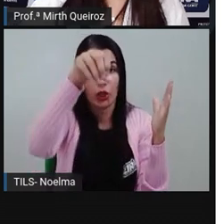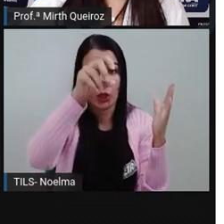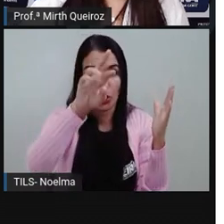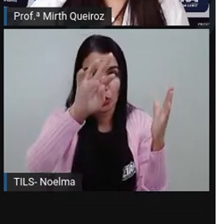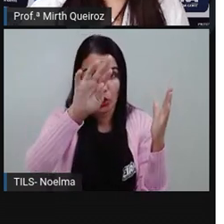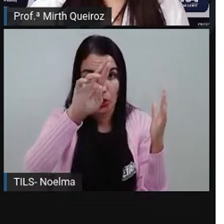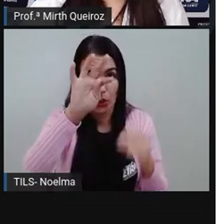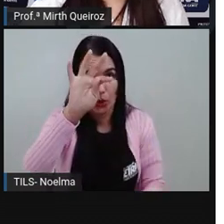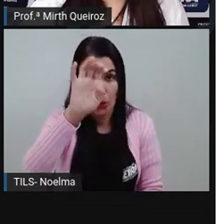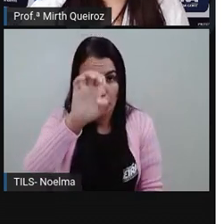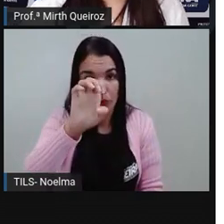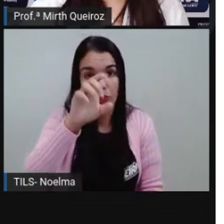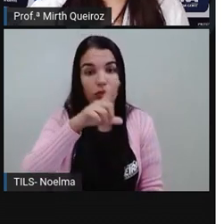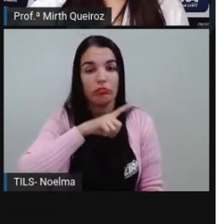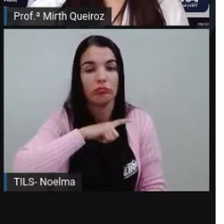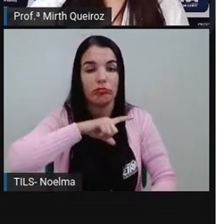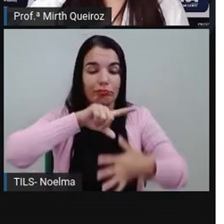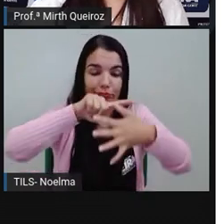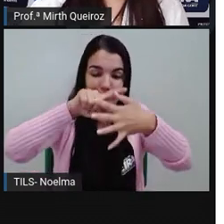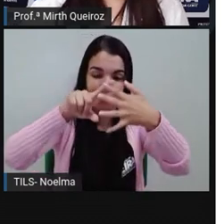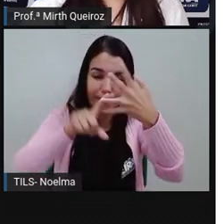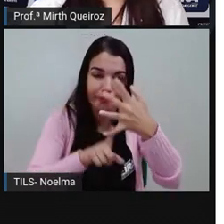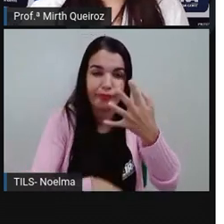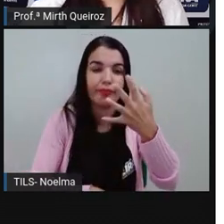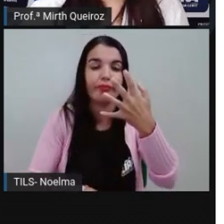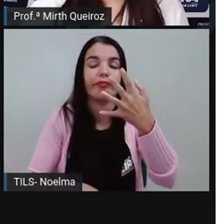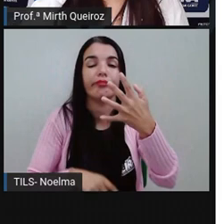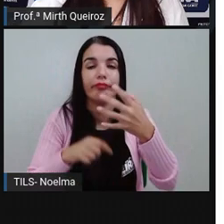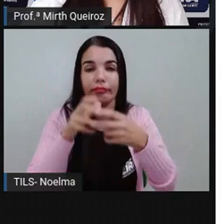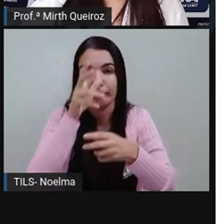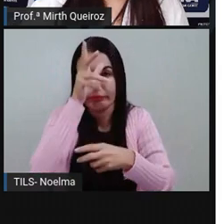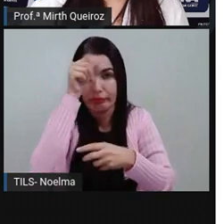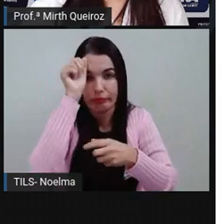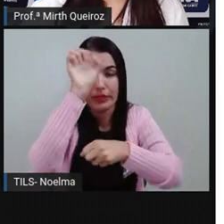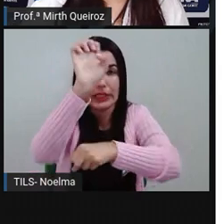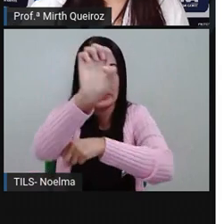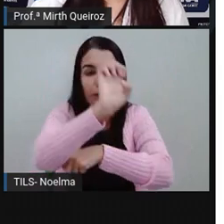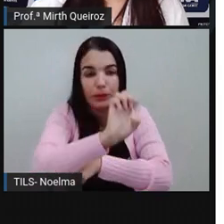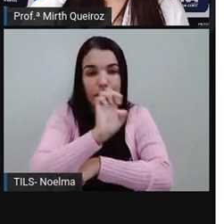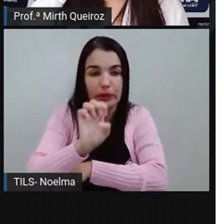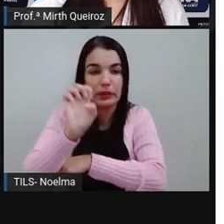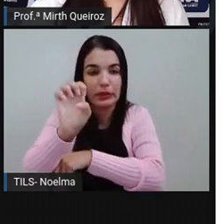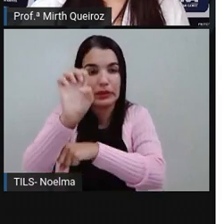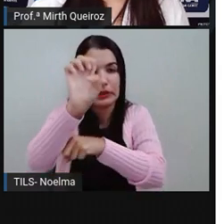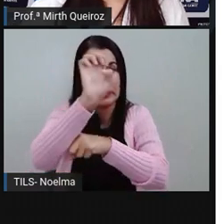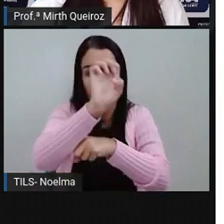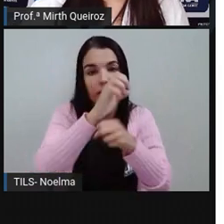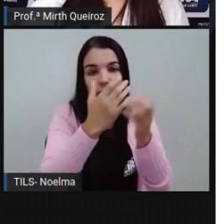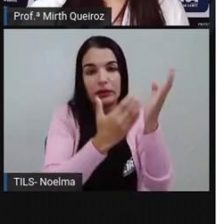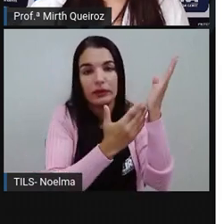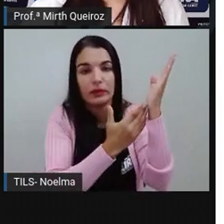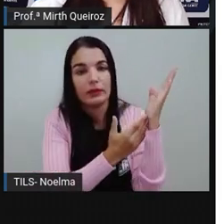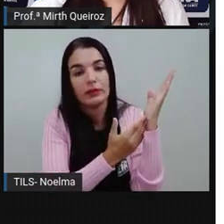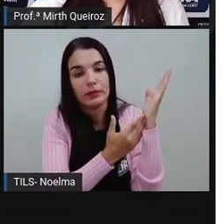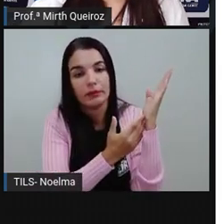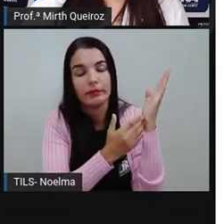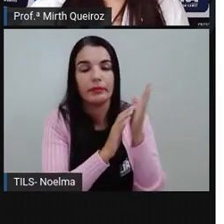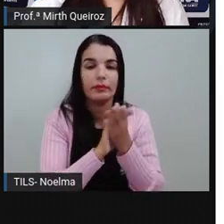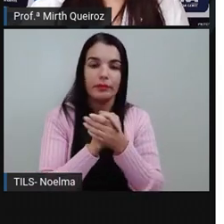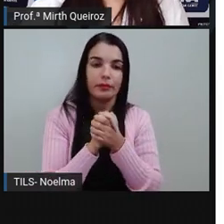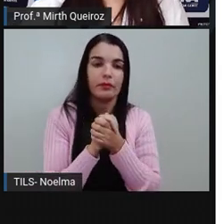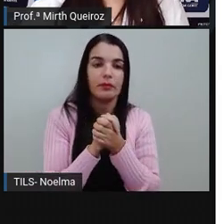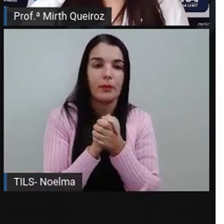compostos aí por Roraima, Amapá, Amazonas, Acre, Rondônia,